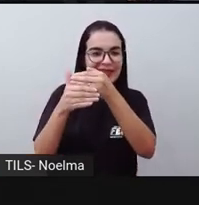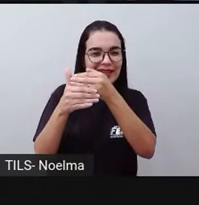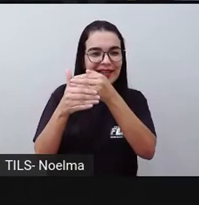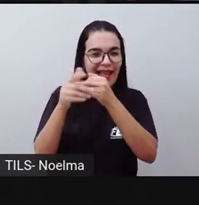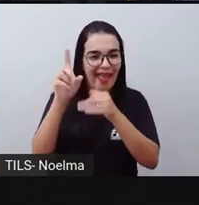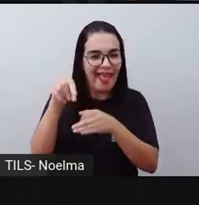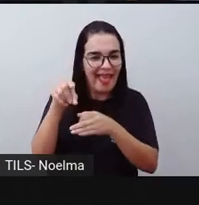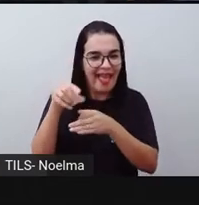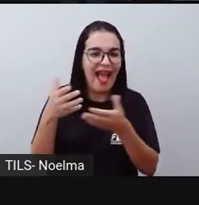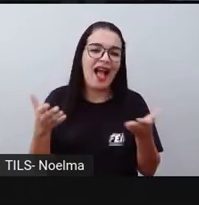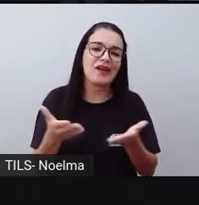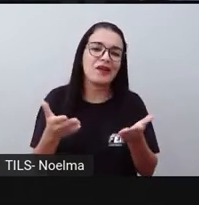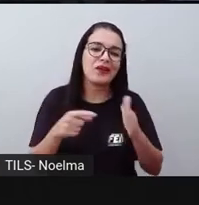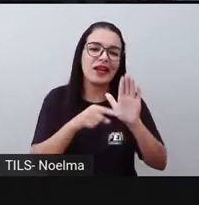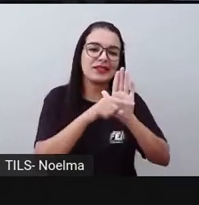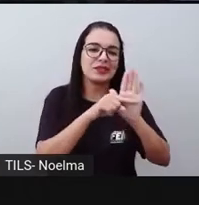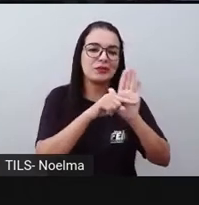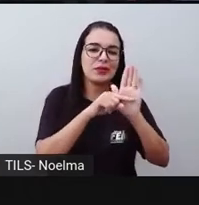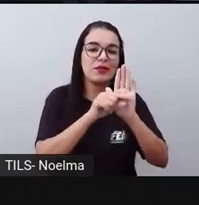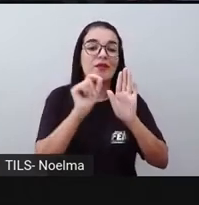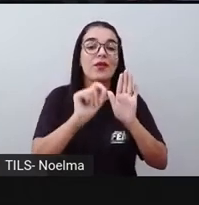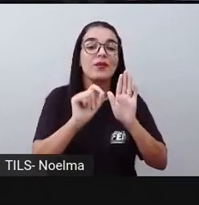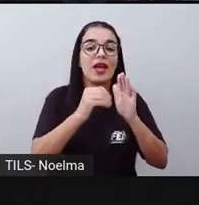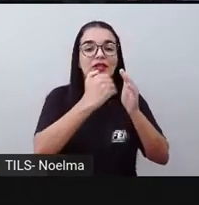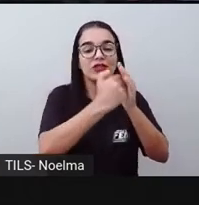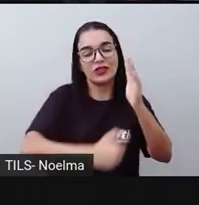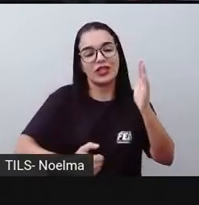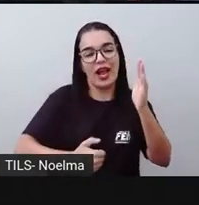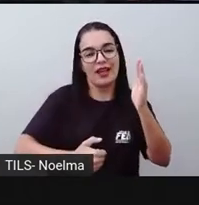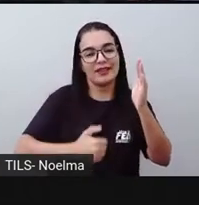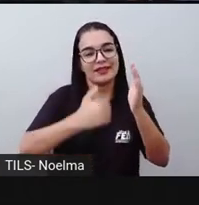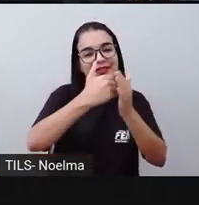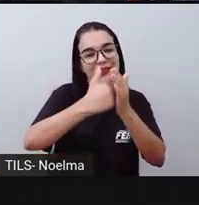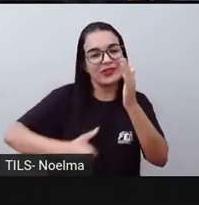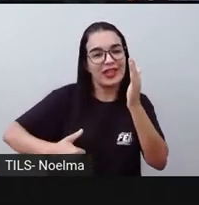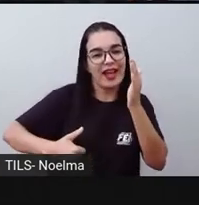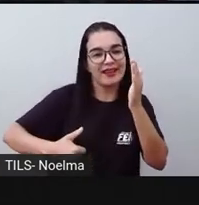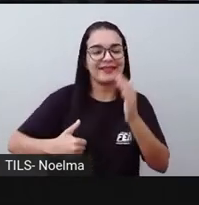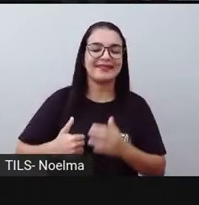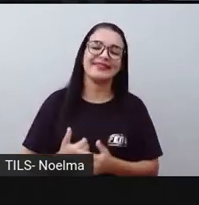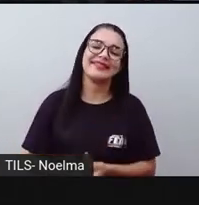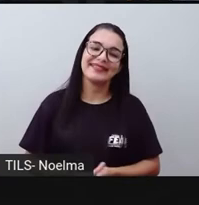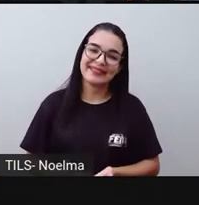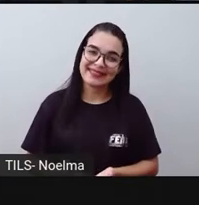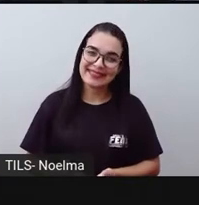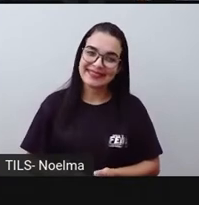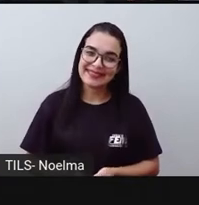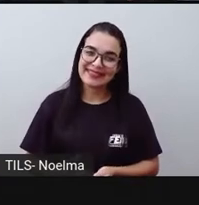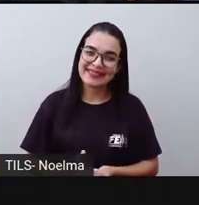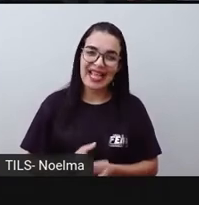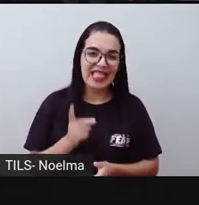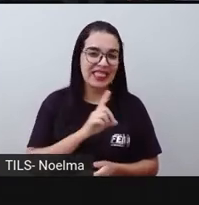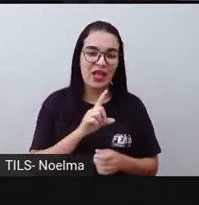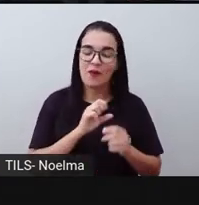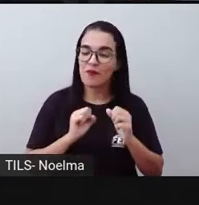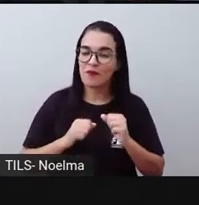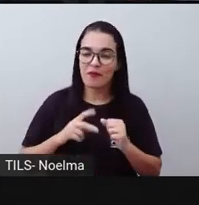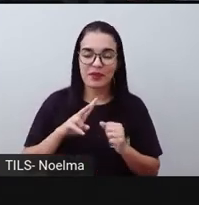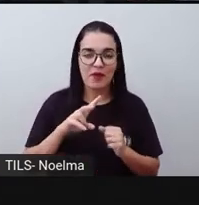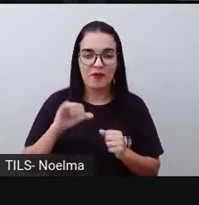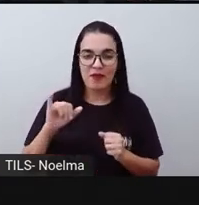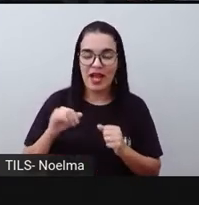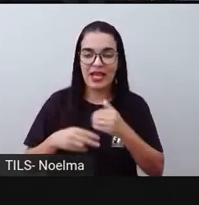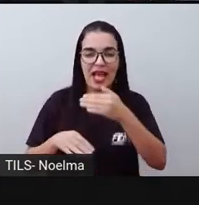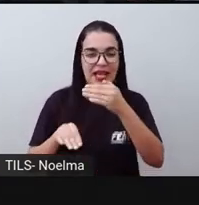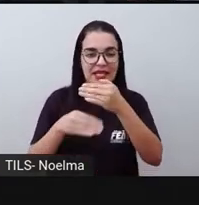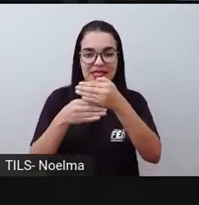eu somo, na subtração eu vou diminuir, eu vou retirar. Eu não vou acrescentar, é o contrário,